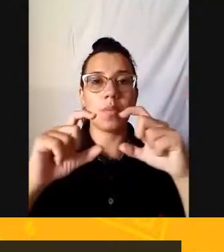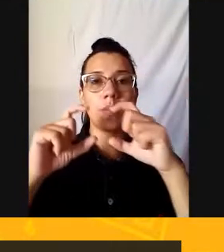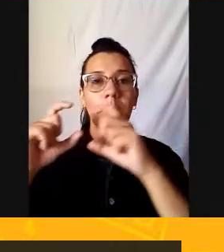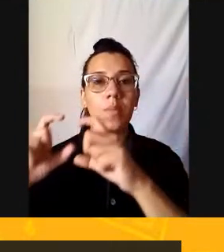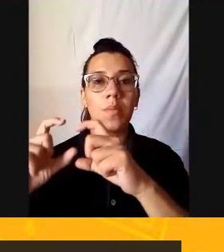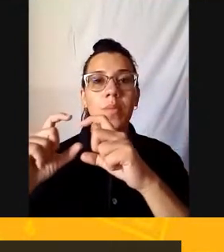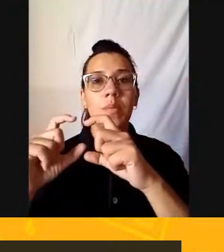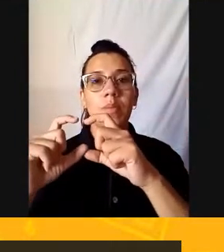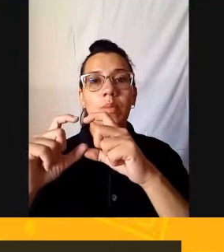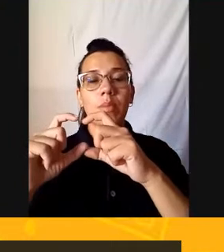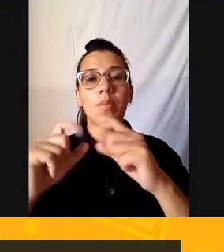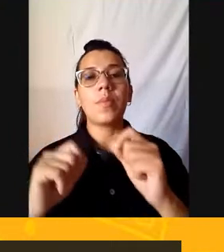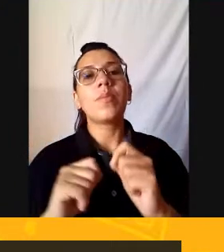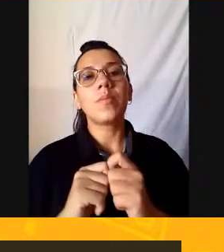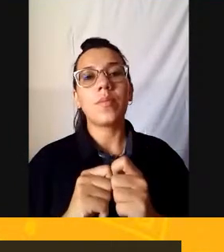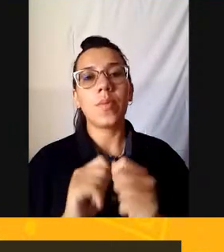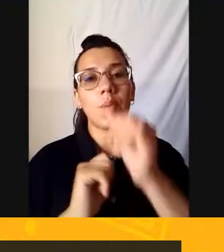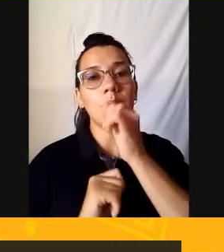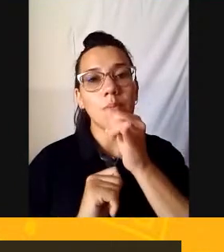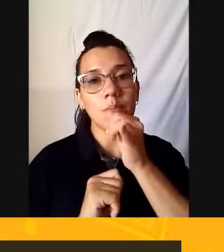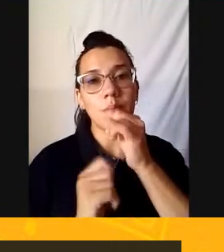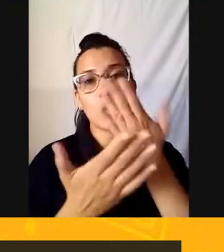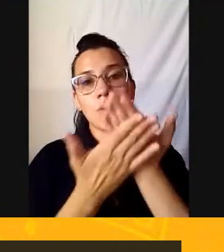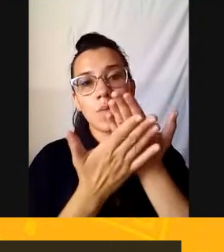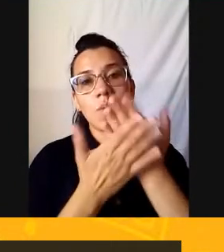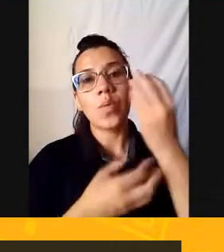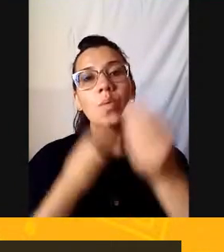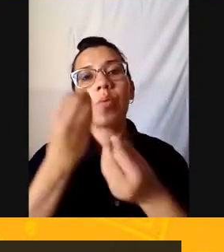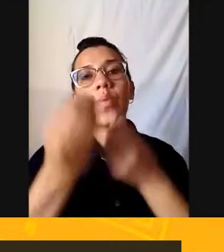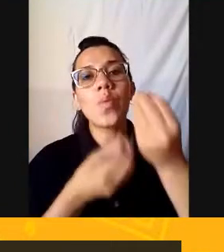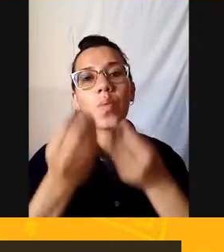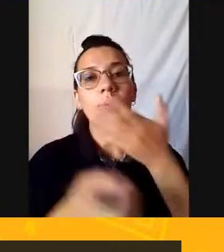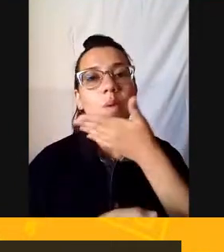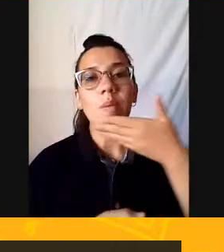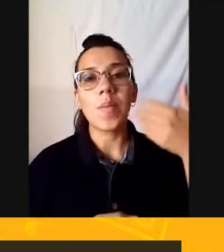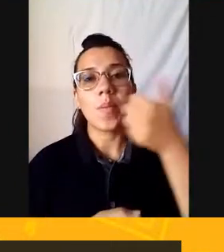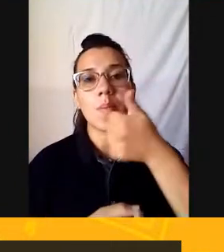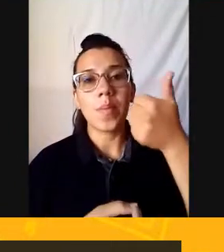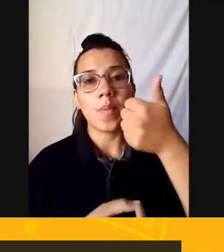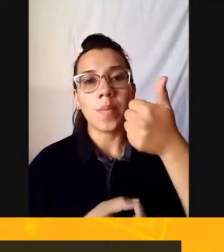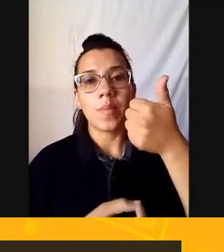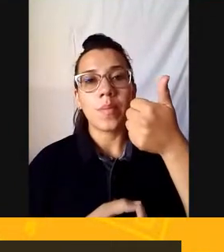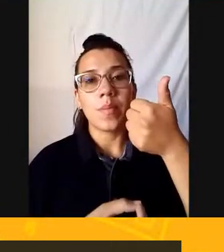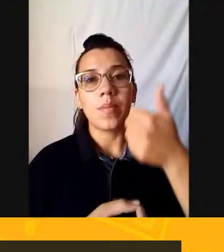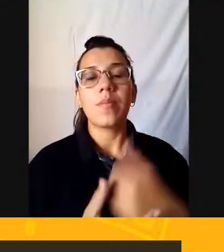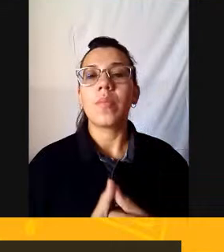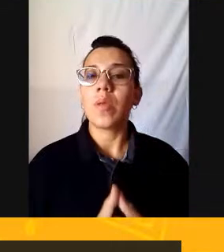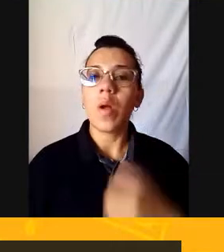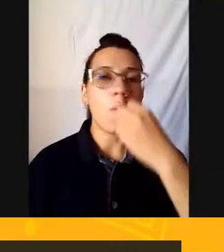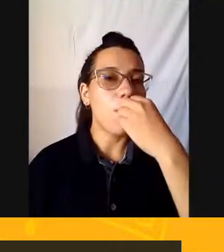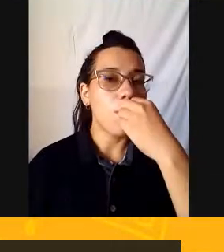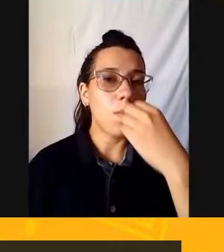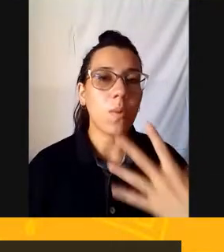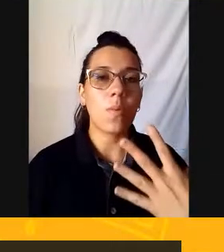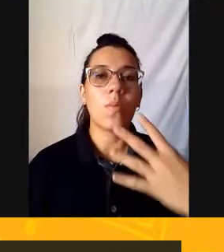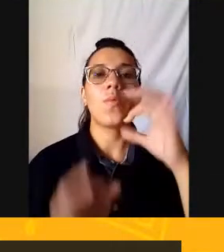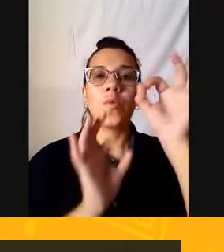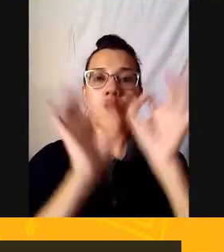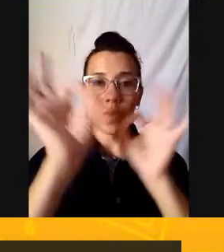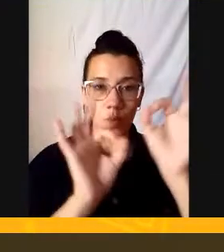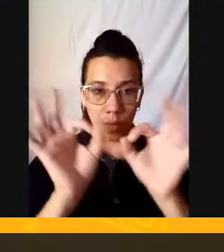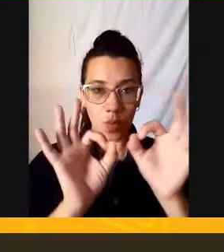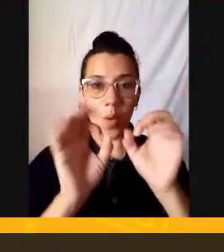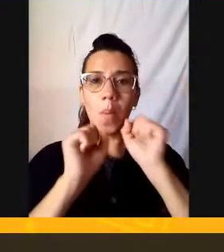Excelente Dica Estudar por meio De mapas mentais Porque você Esquematiza Coloca na parede do quarto